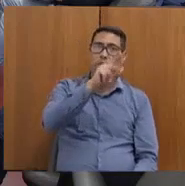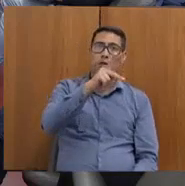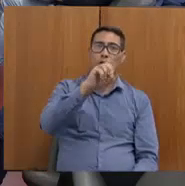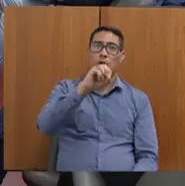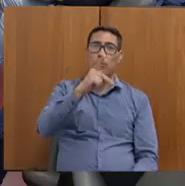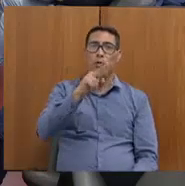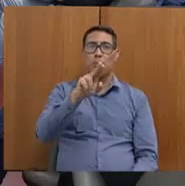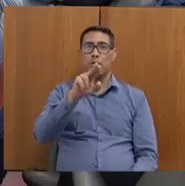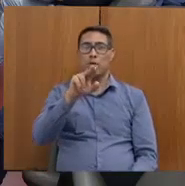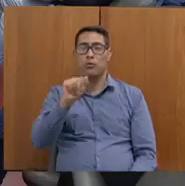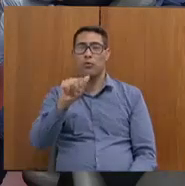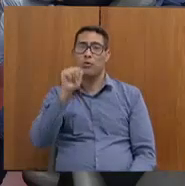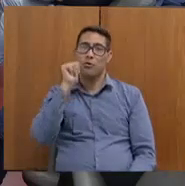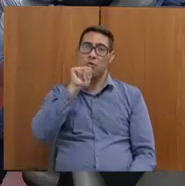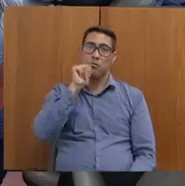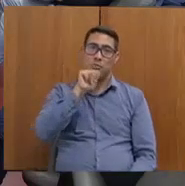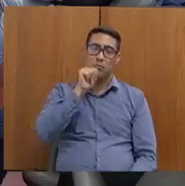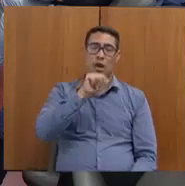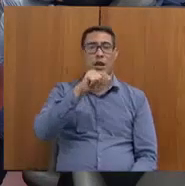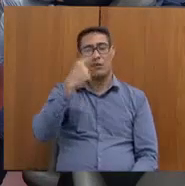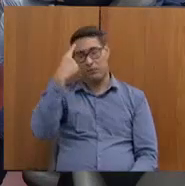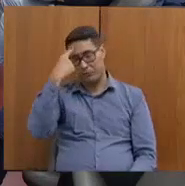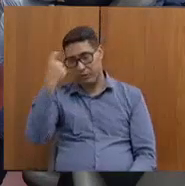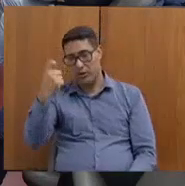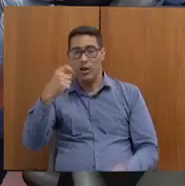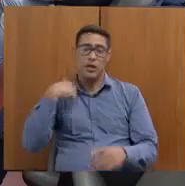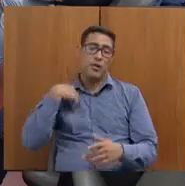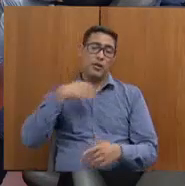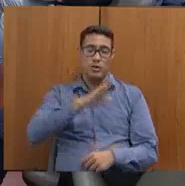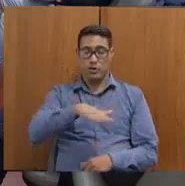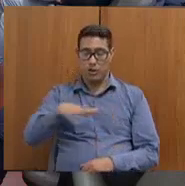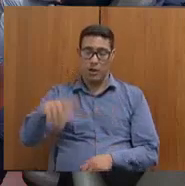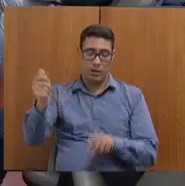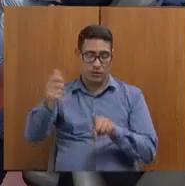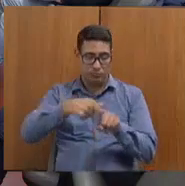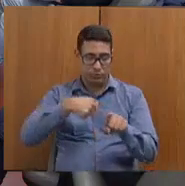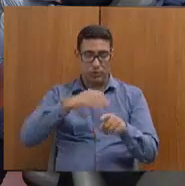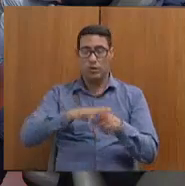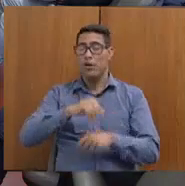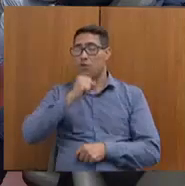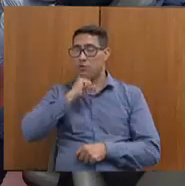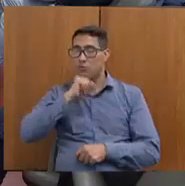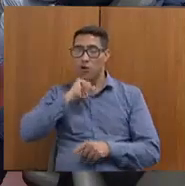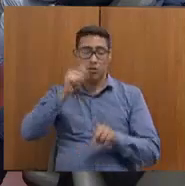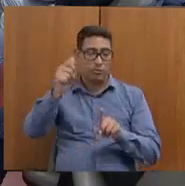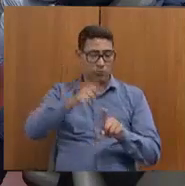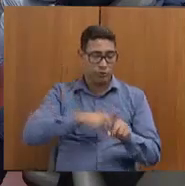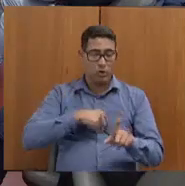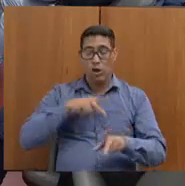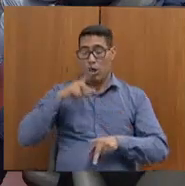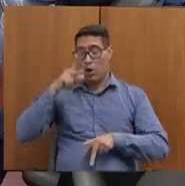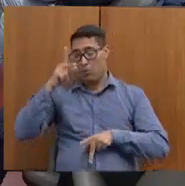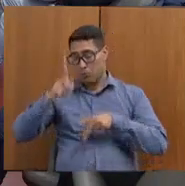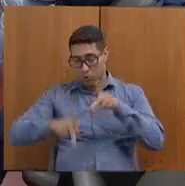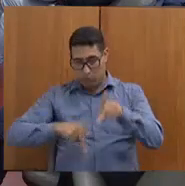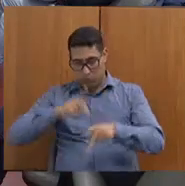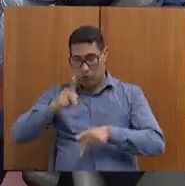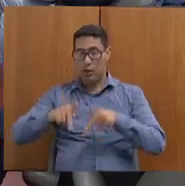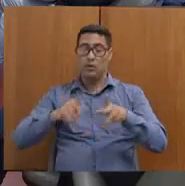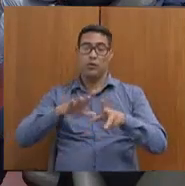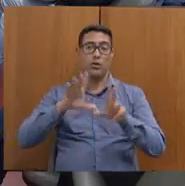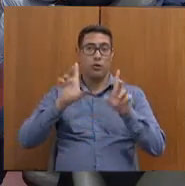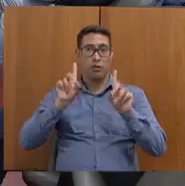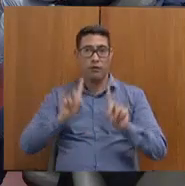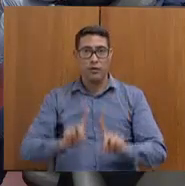violência, de crianças abusadas, de idosos que sofrem violência, da população com deficiência em situação de vulnerabilidade.